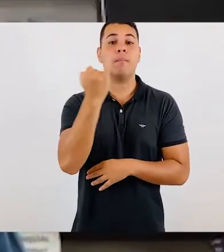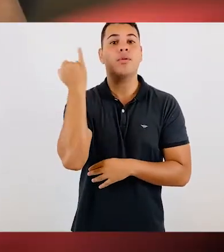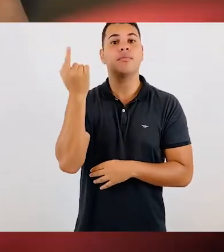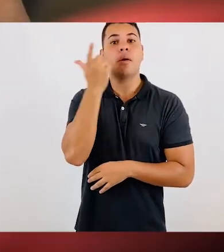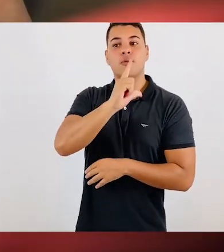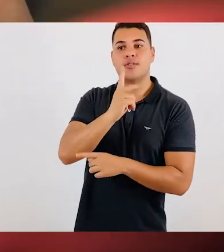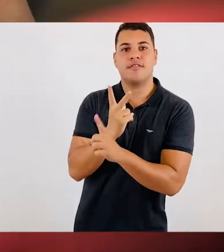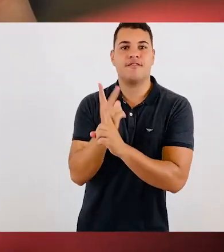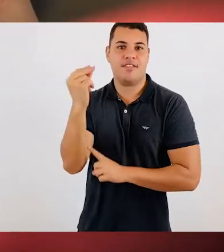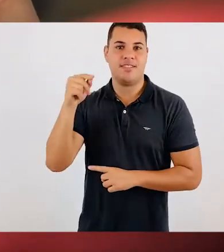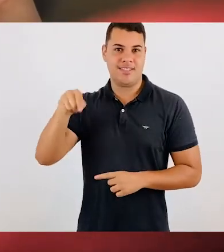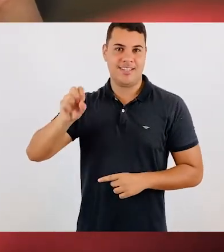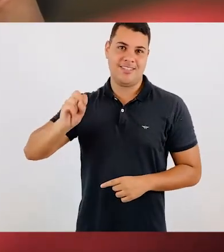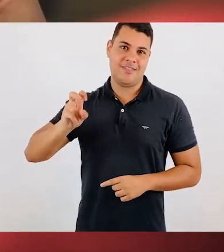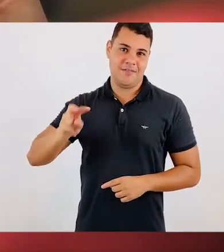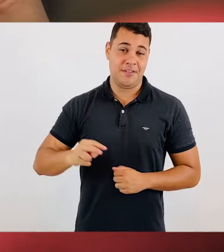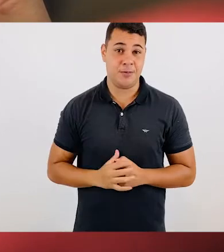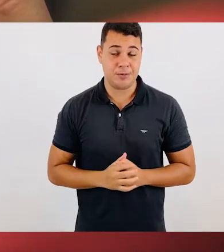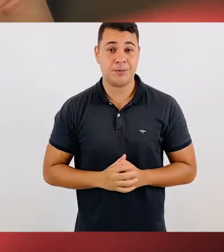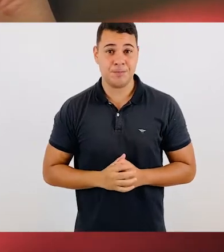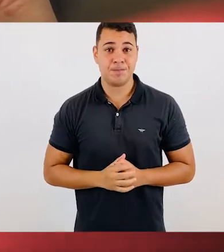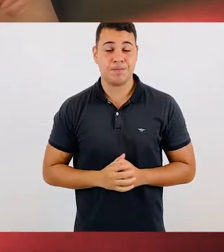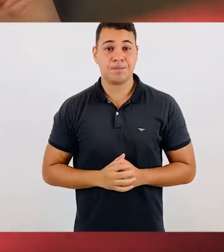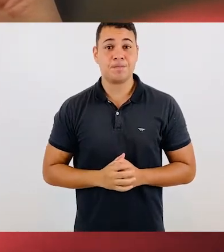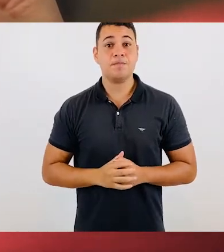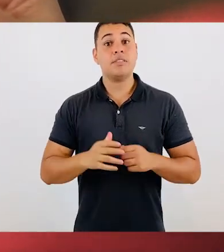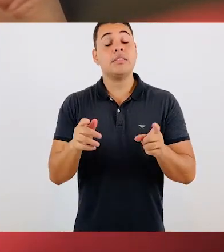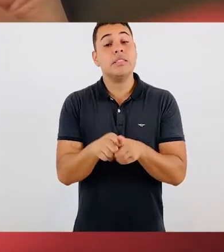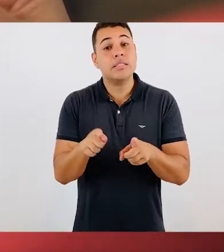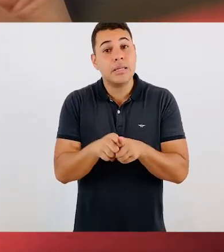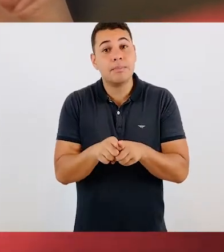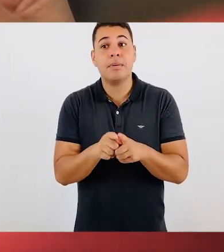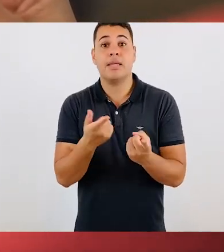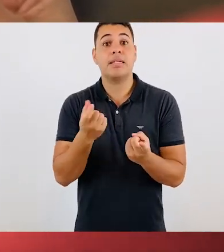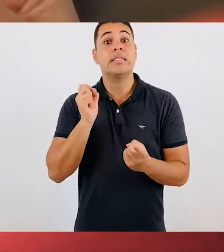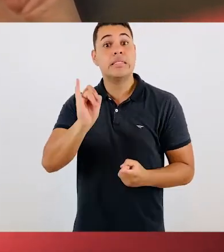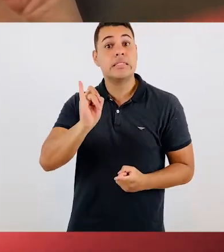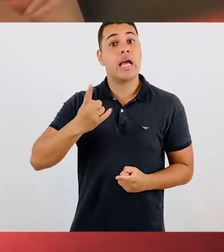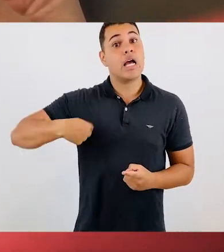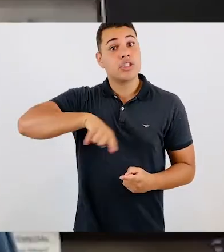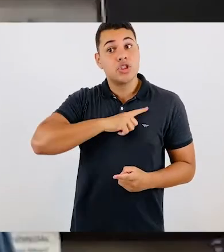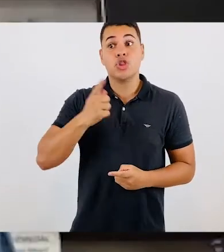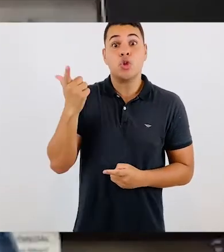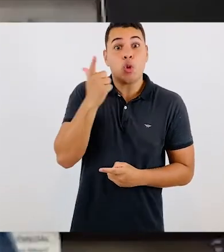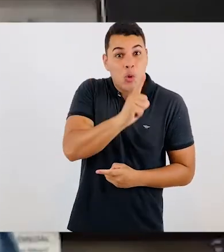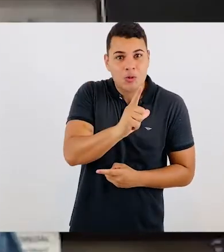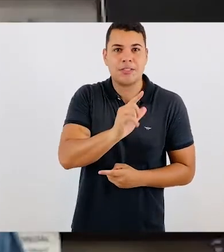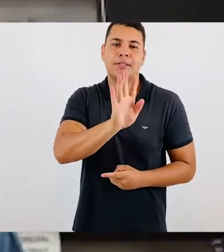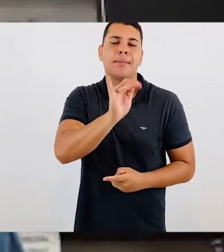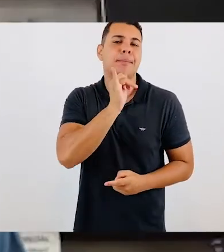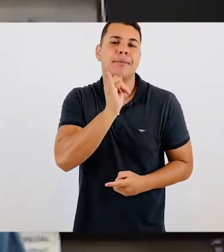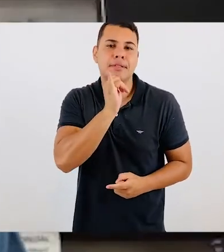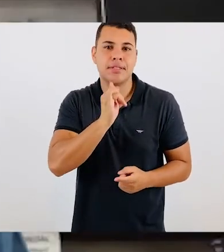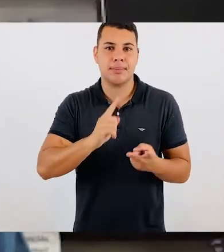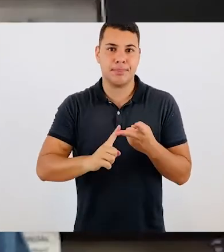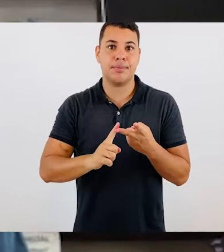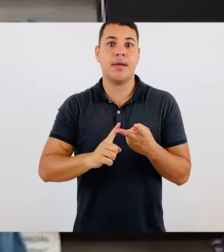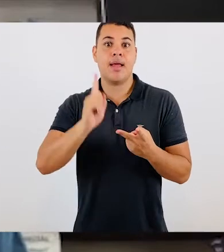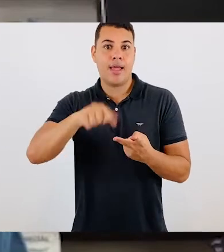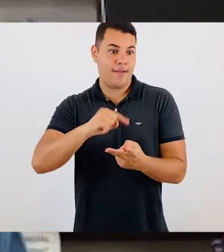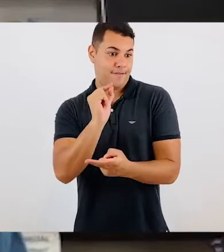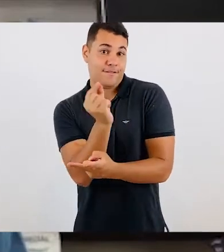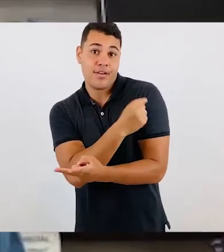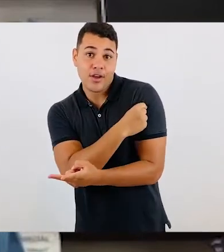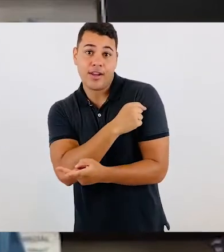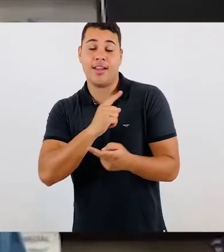contra a disseminação do vírus, mas o maior sucesso de contenção da